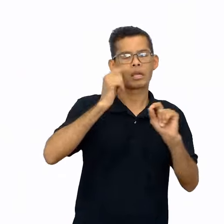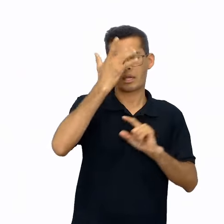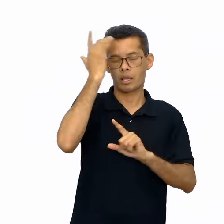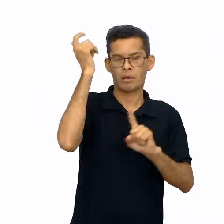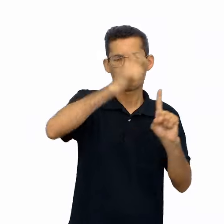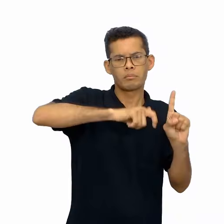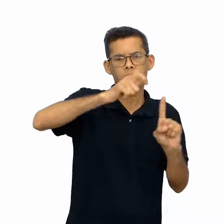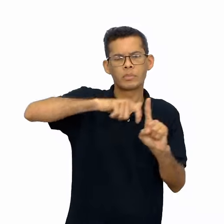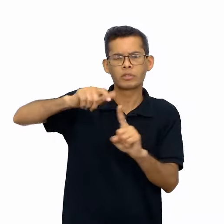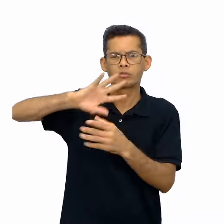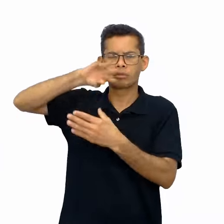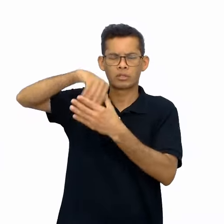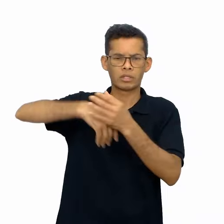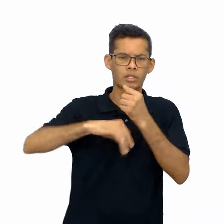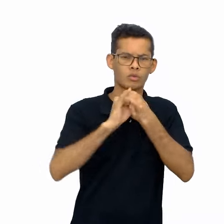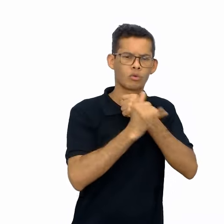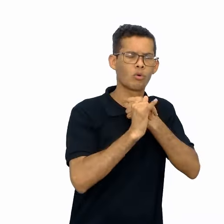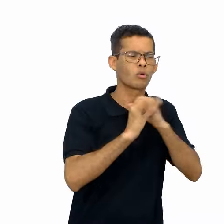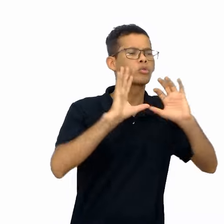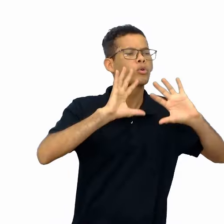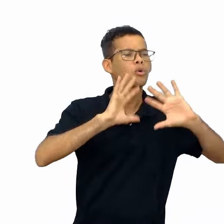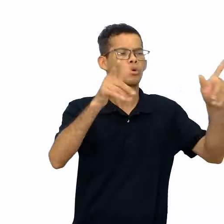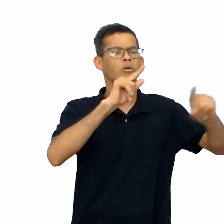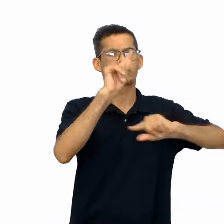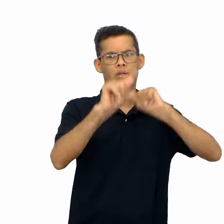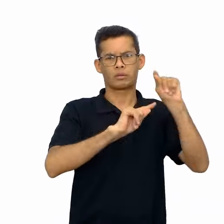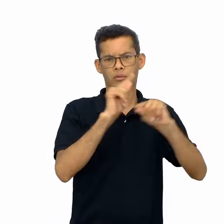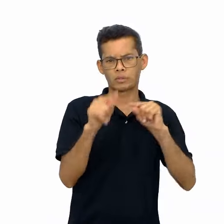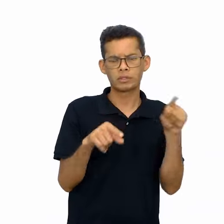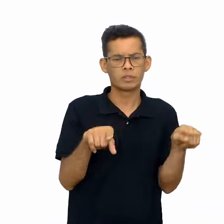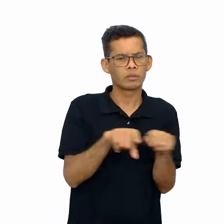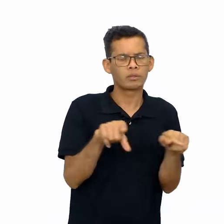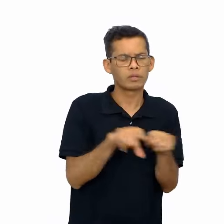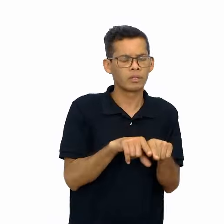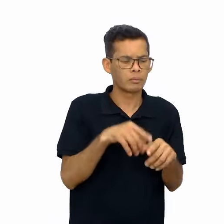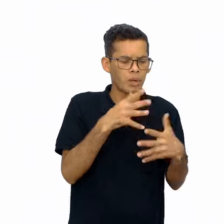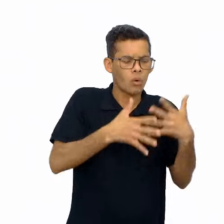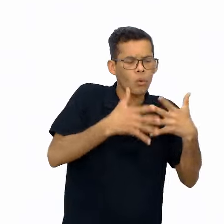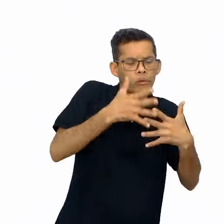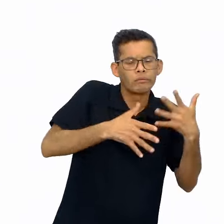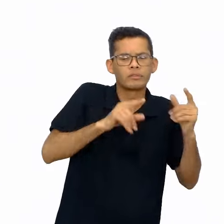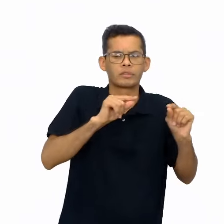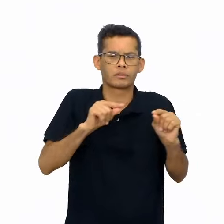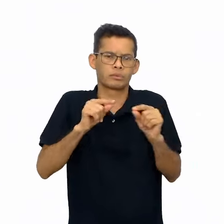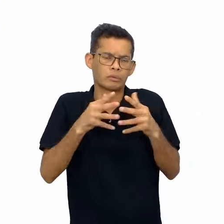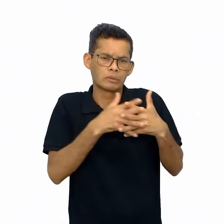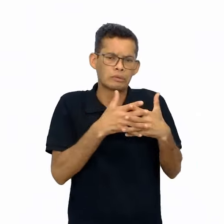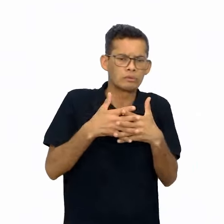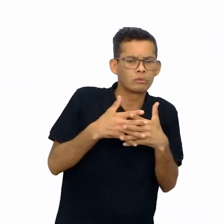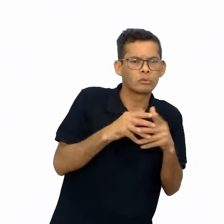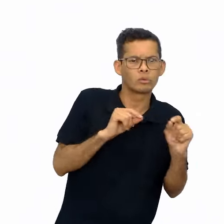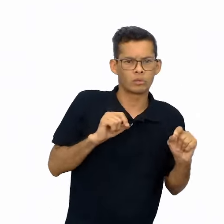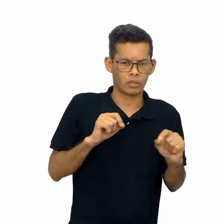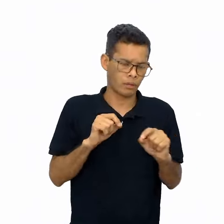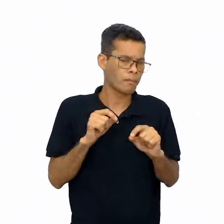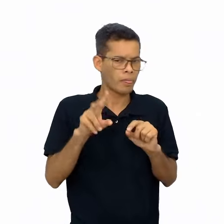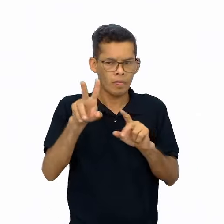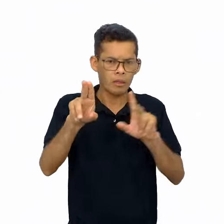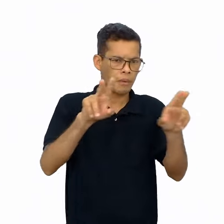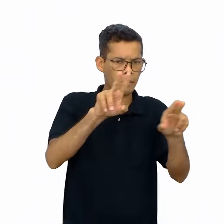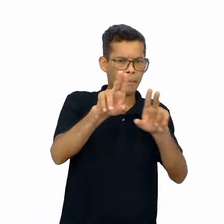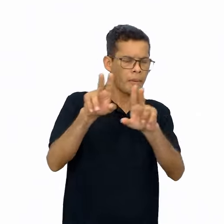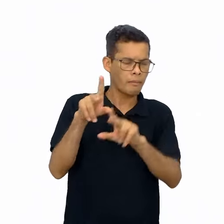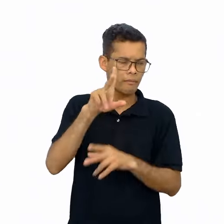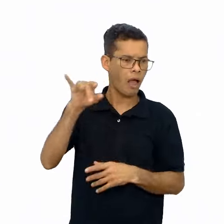qual o conflito, acontecimentos, em que ordem ocorre, qual o desfecho. E, na sequência, duplas, devem preencher o